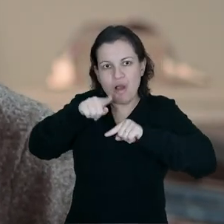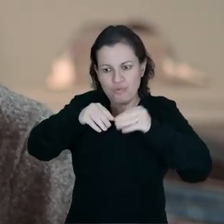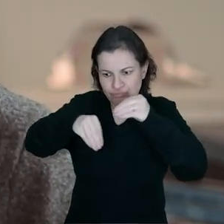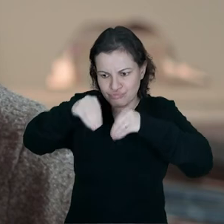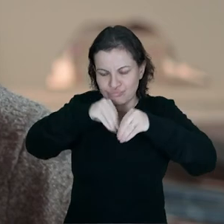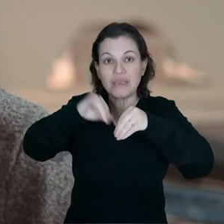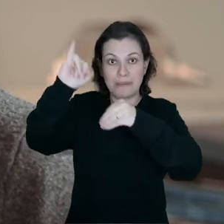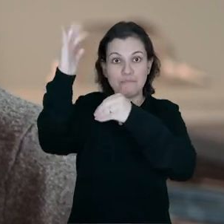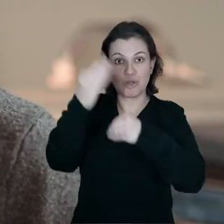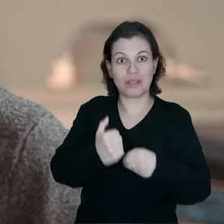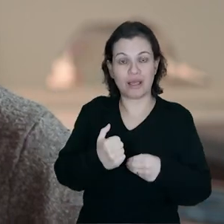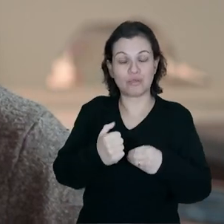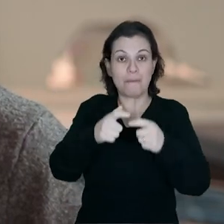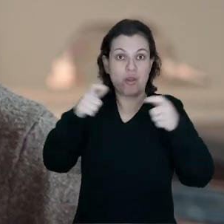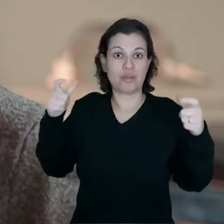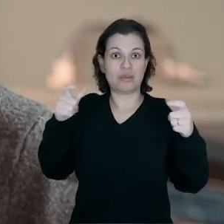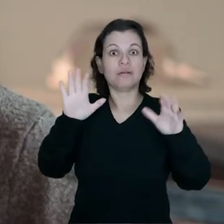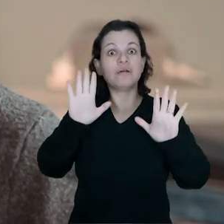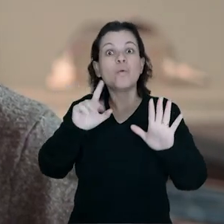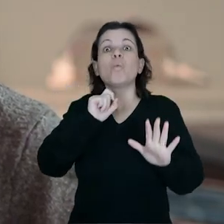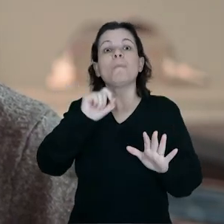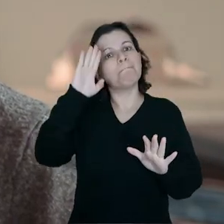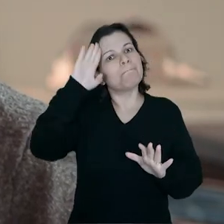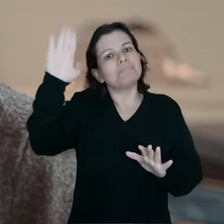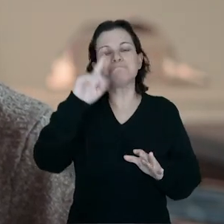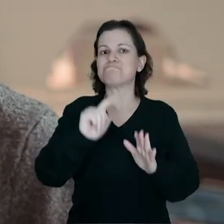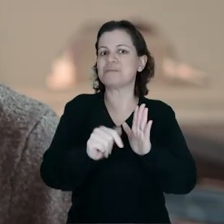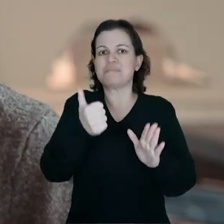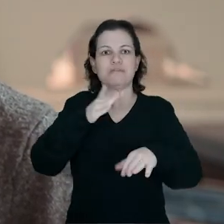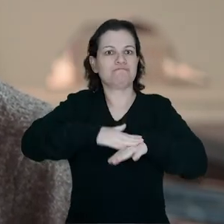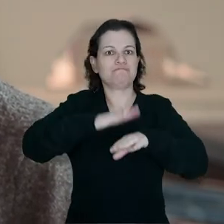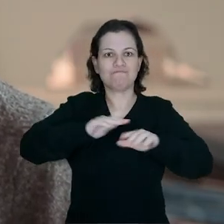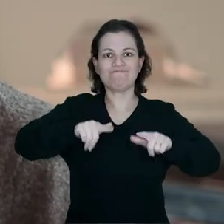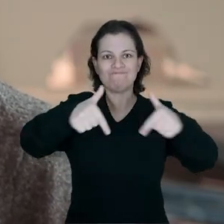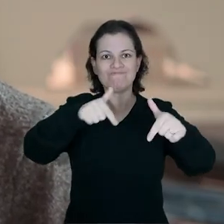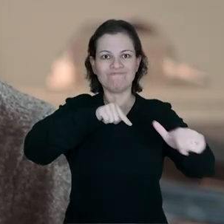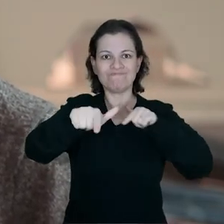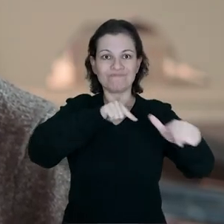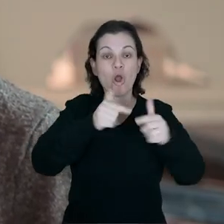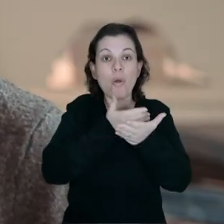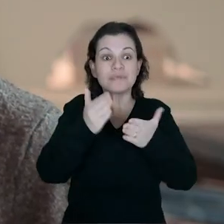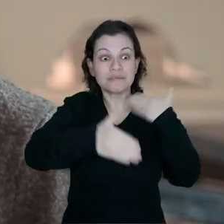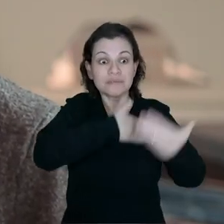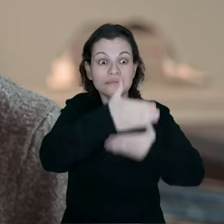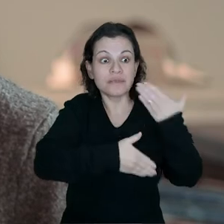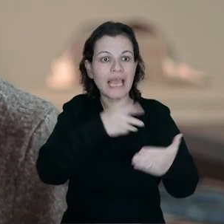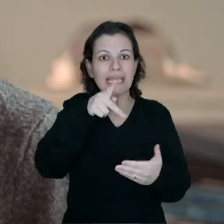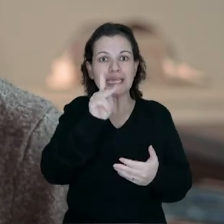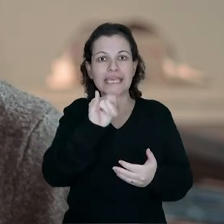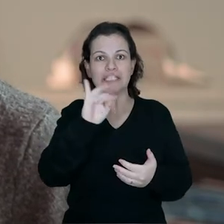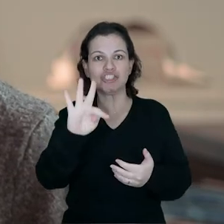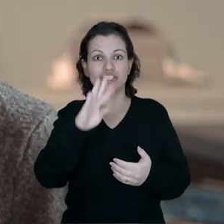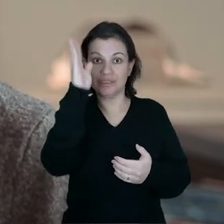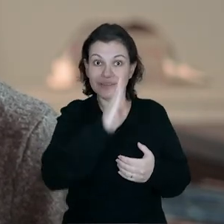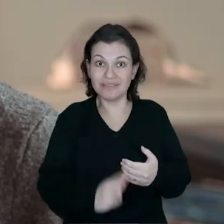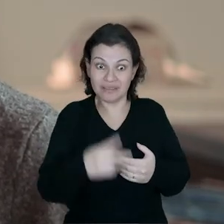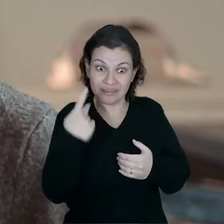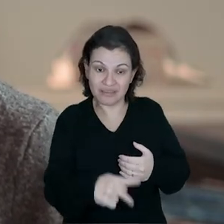maior parte de reagentes são importados e, então, uma das primeiras atitudes dessa força-tarefa foi começar a desenvolver kits